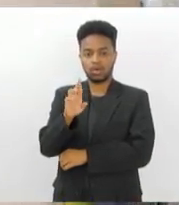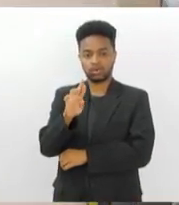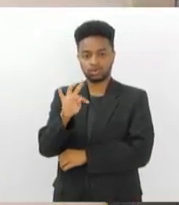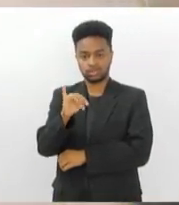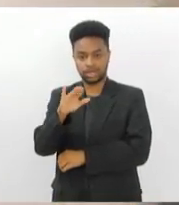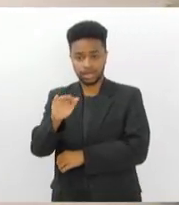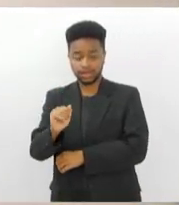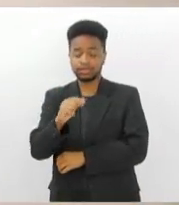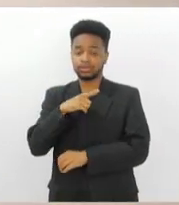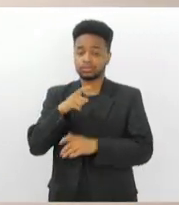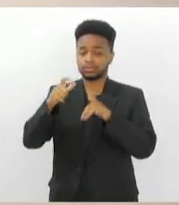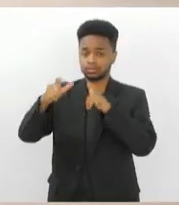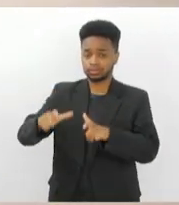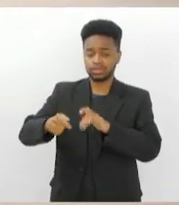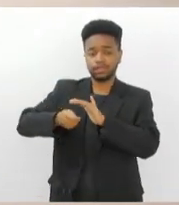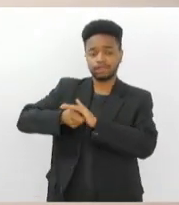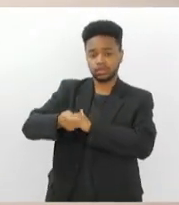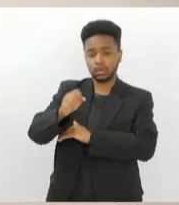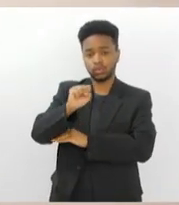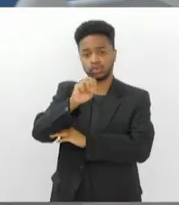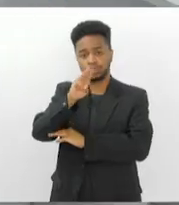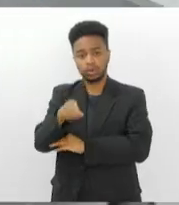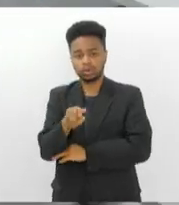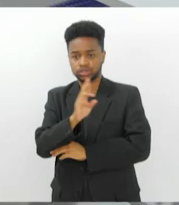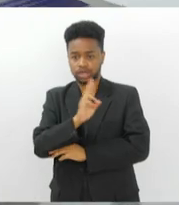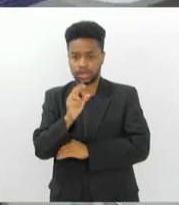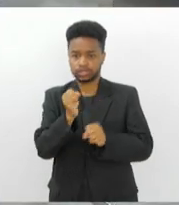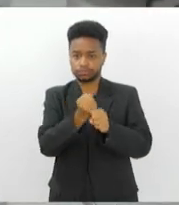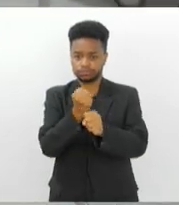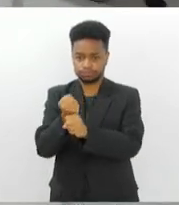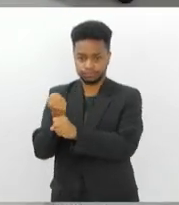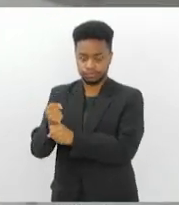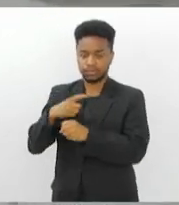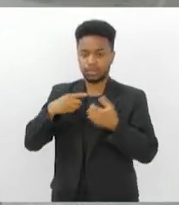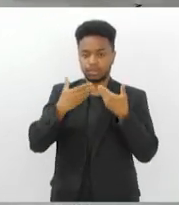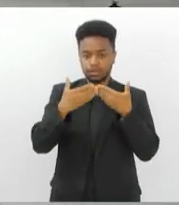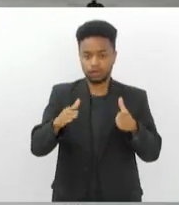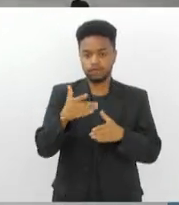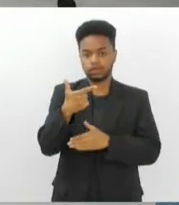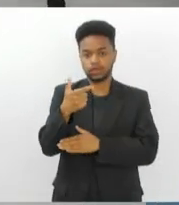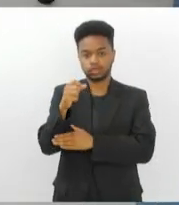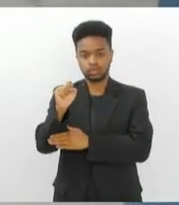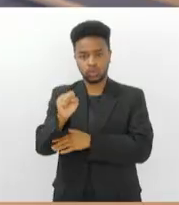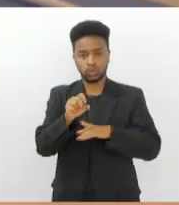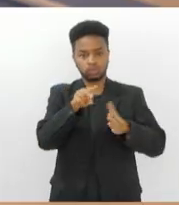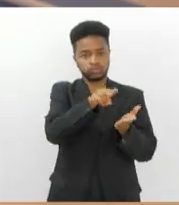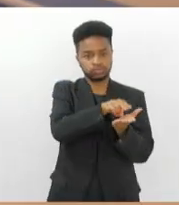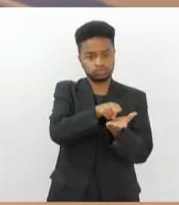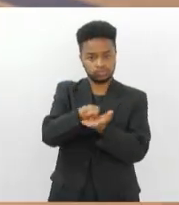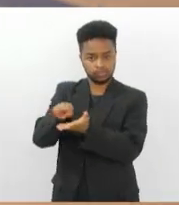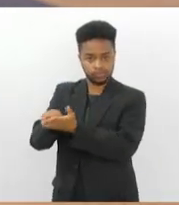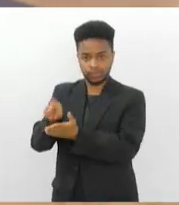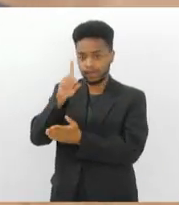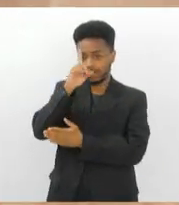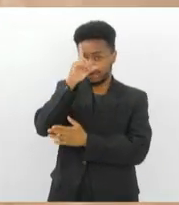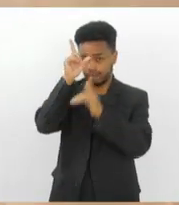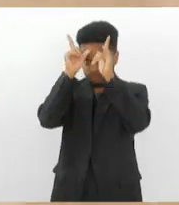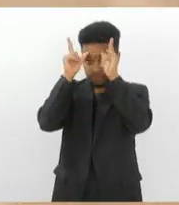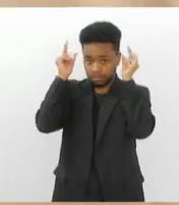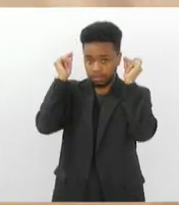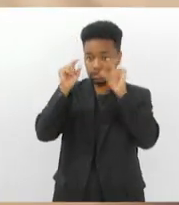tiveram investimento de R$ 8 milhões. Foram inaugurados 28 leitos de enfermaria e o setor de